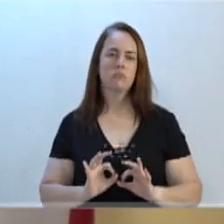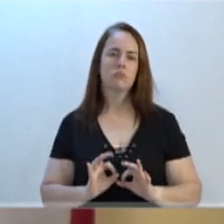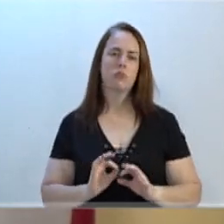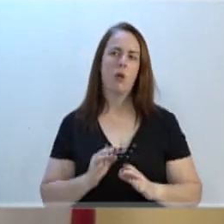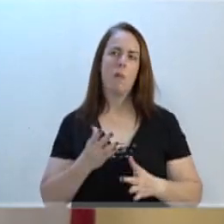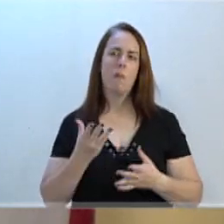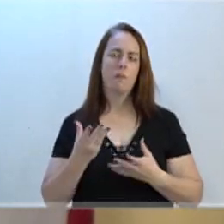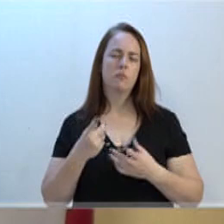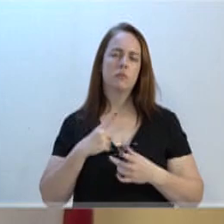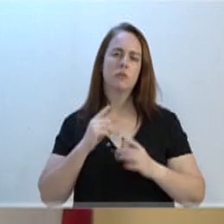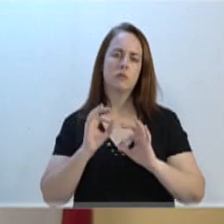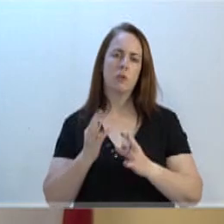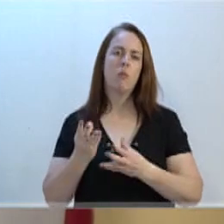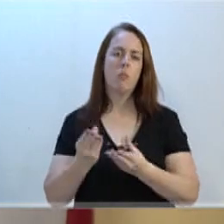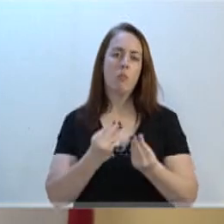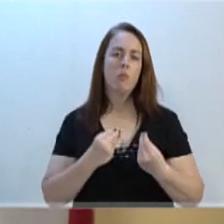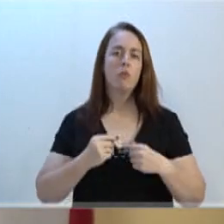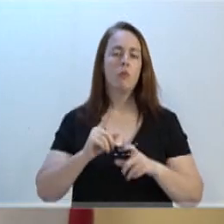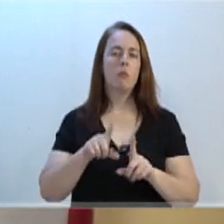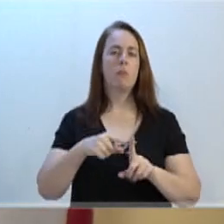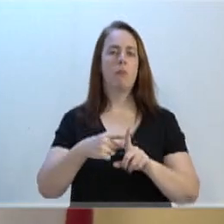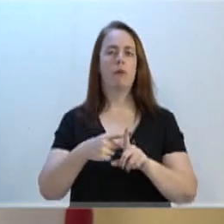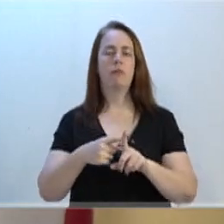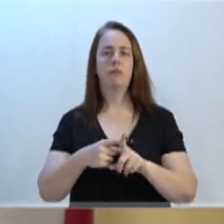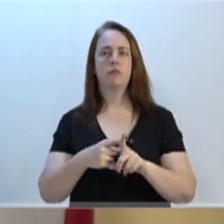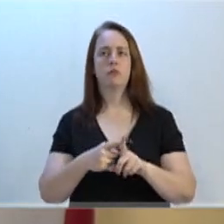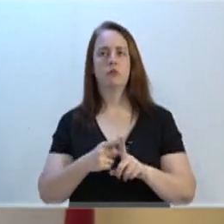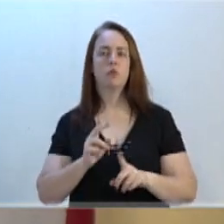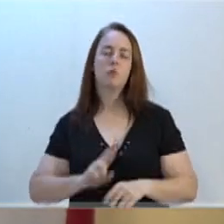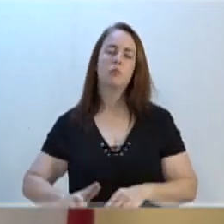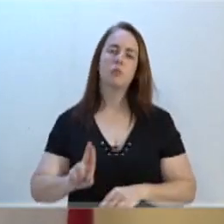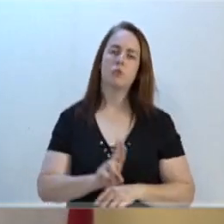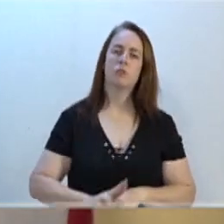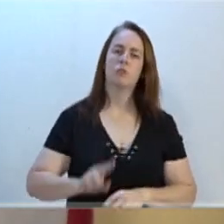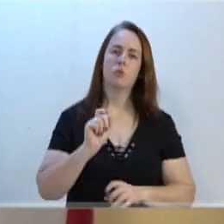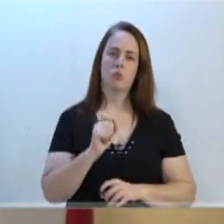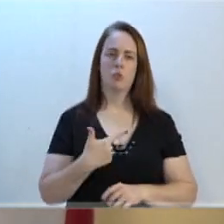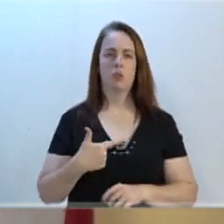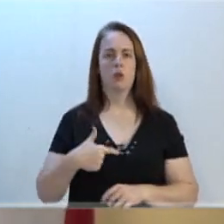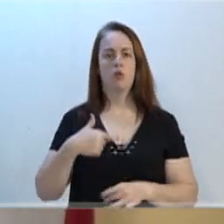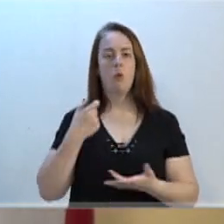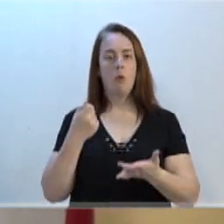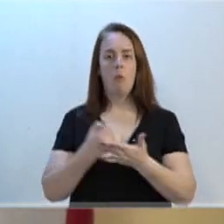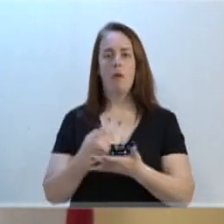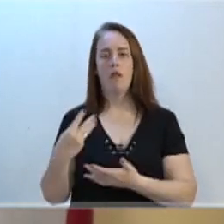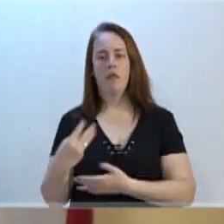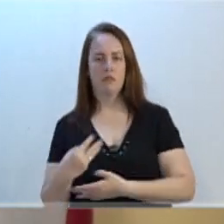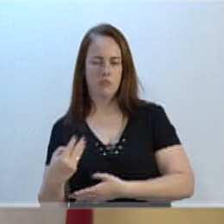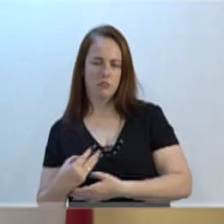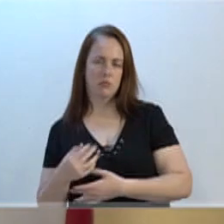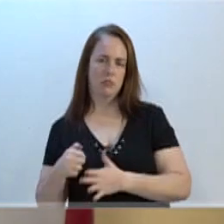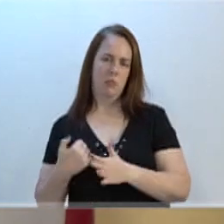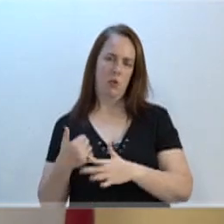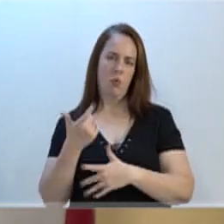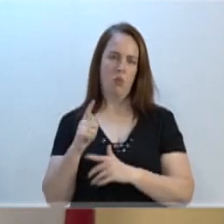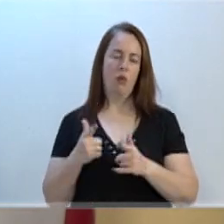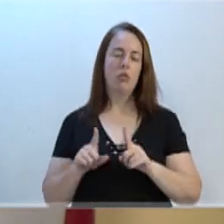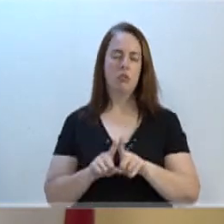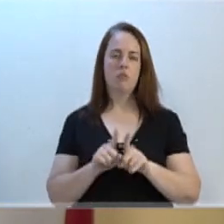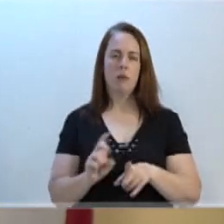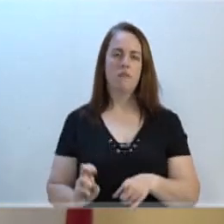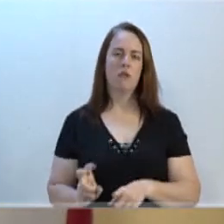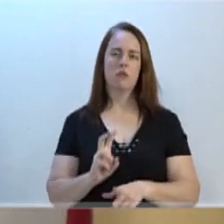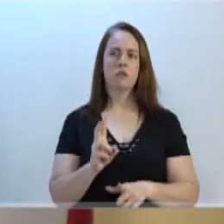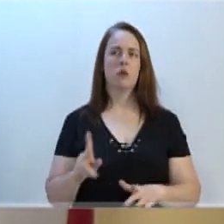muito, mas muito mais utilidade do que você comprar de terceiros, e nós vamos valorizar também